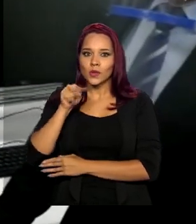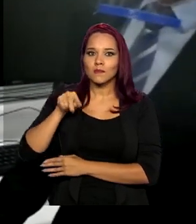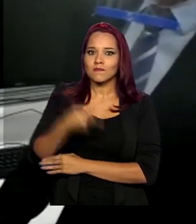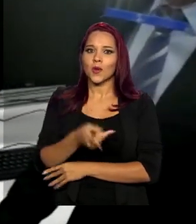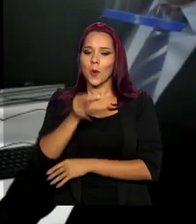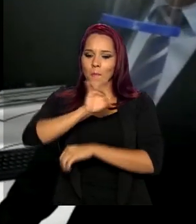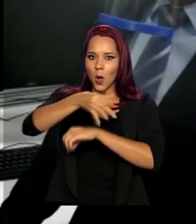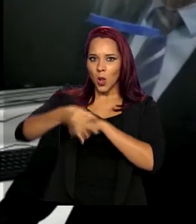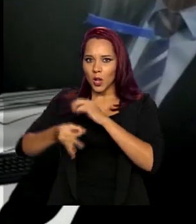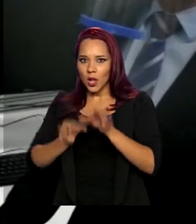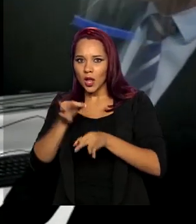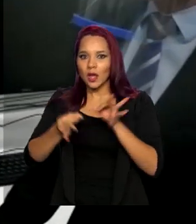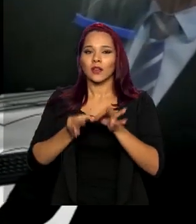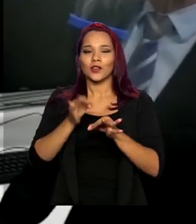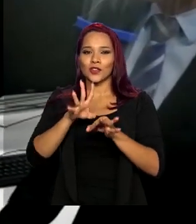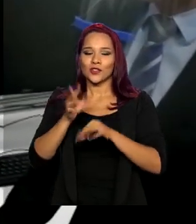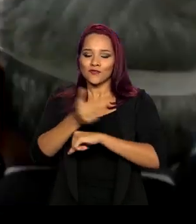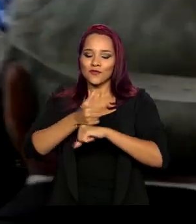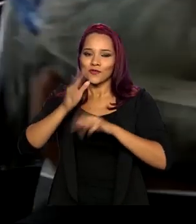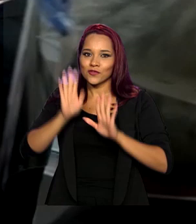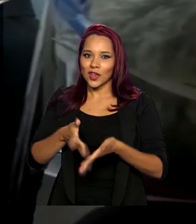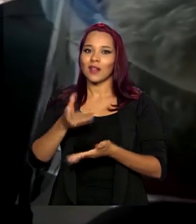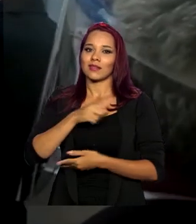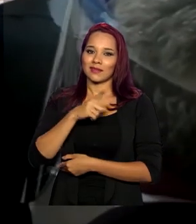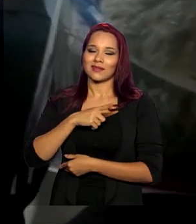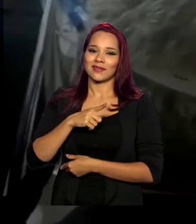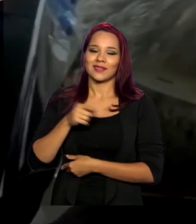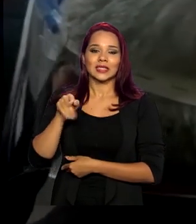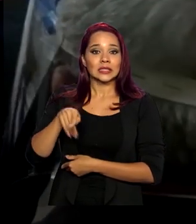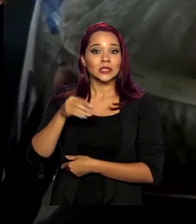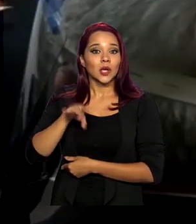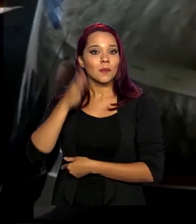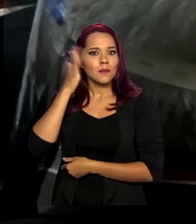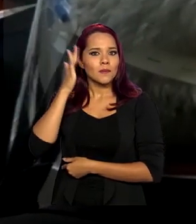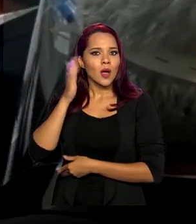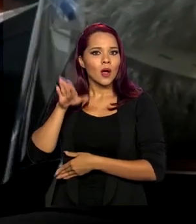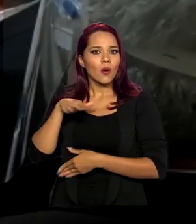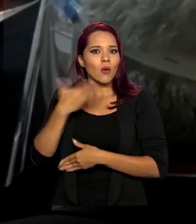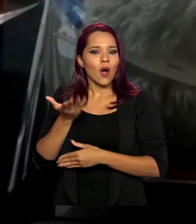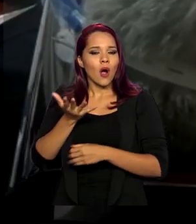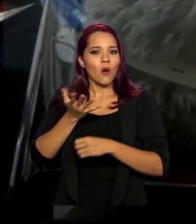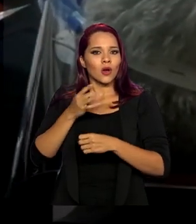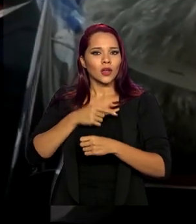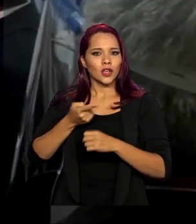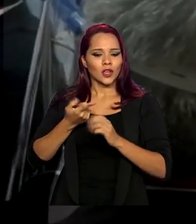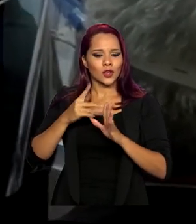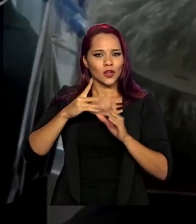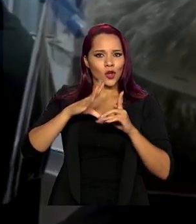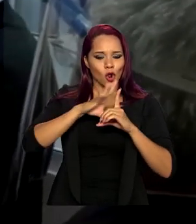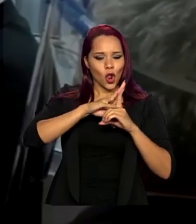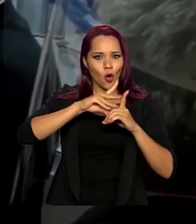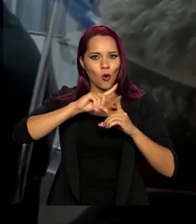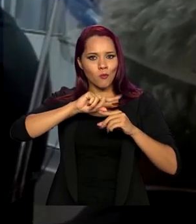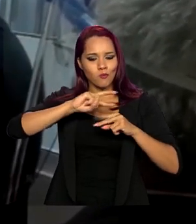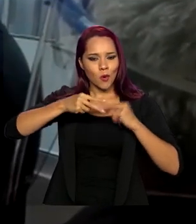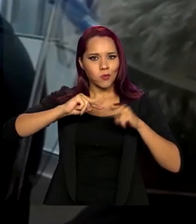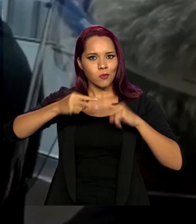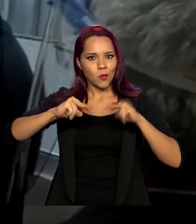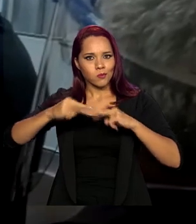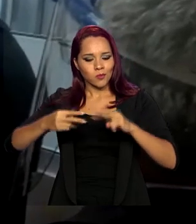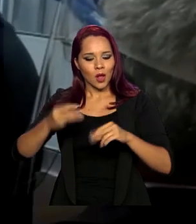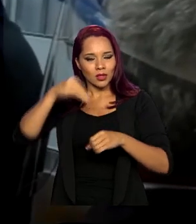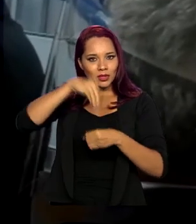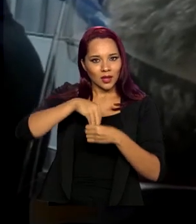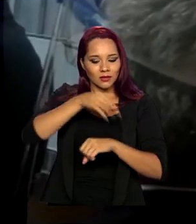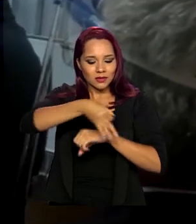moléculas de fármacos já existentes para saber qual que inibe a reprodução do vírus dentro das